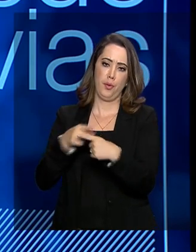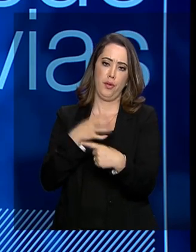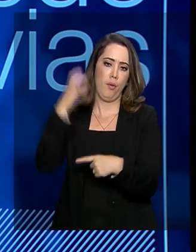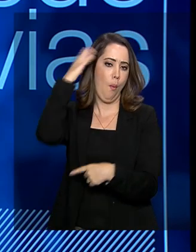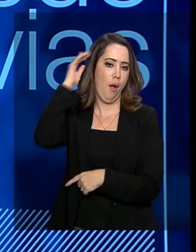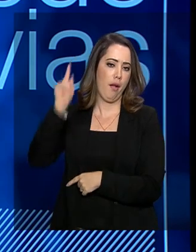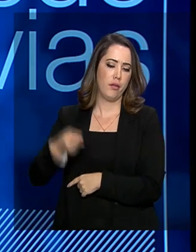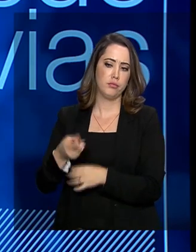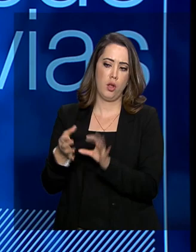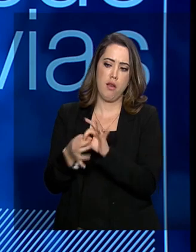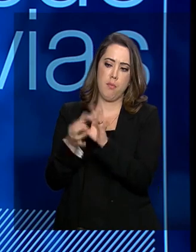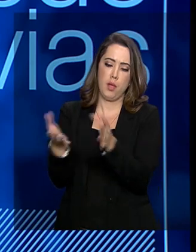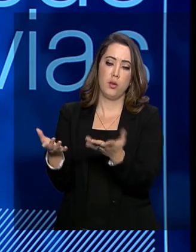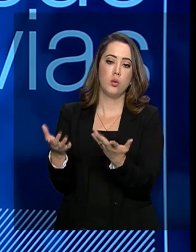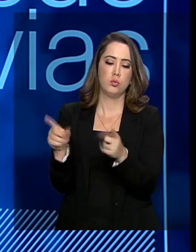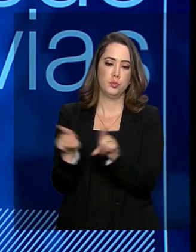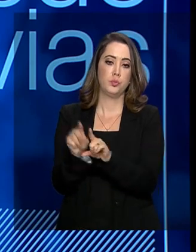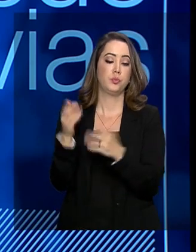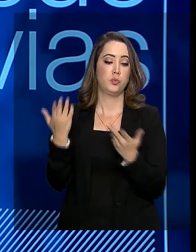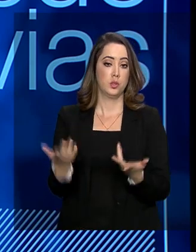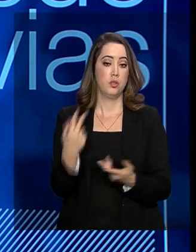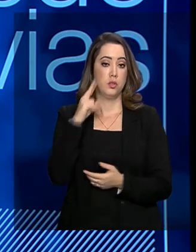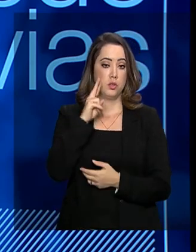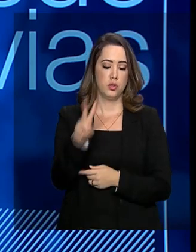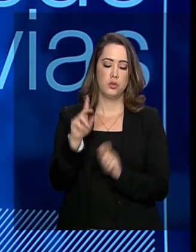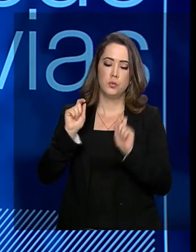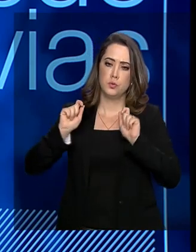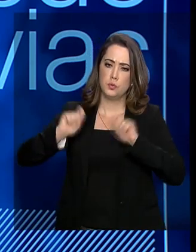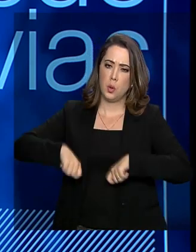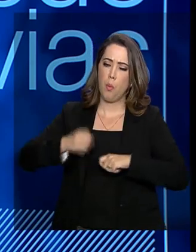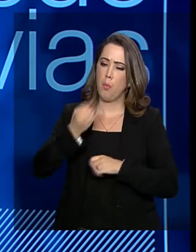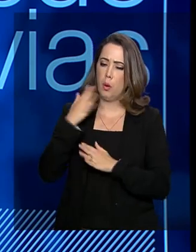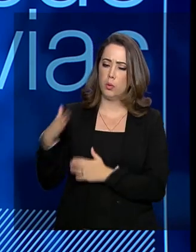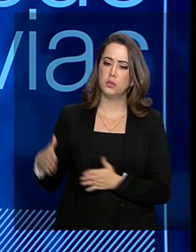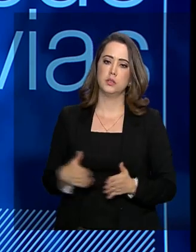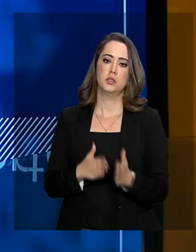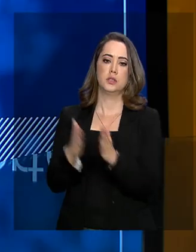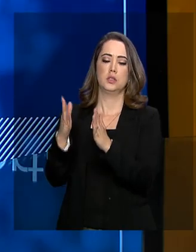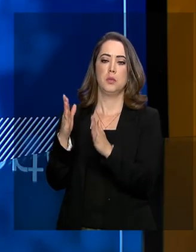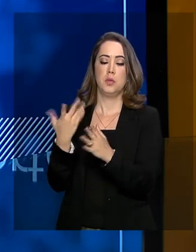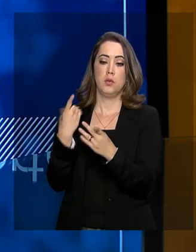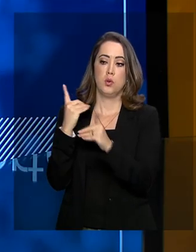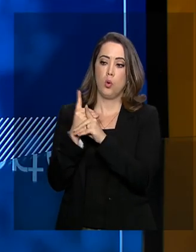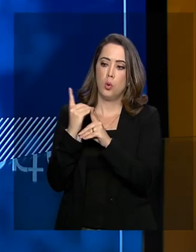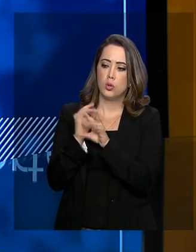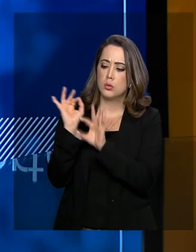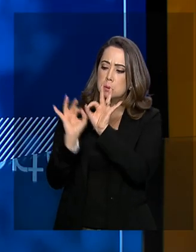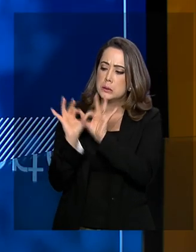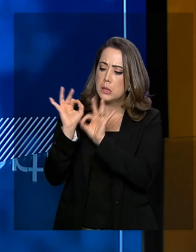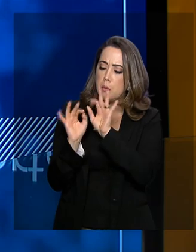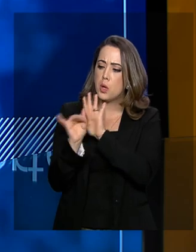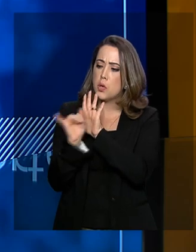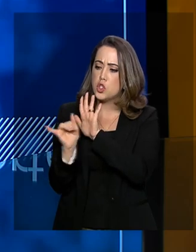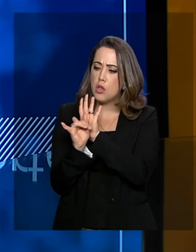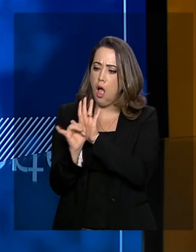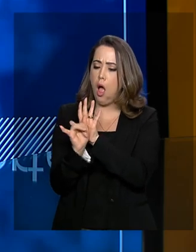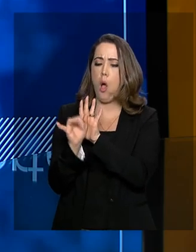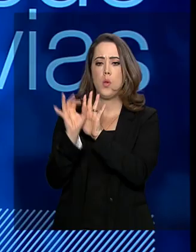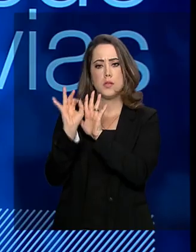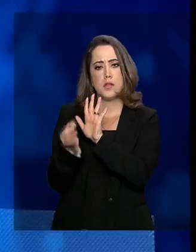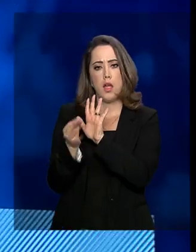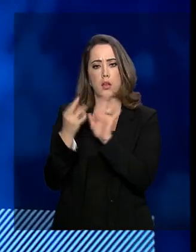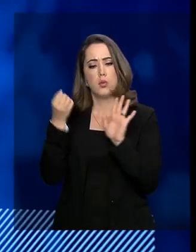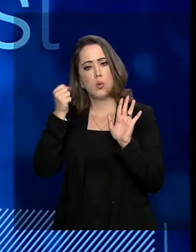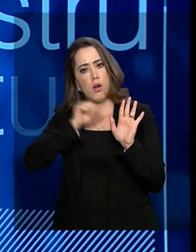tido a experiência nesse ano de ver que encontramos um bom caminho, encontramos uma modelagem de edital que traz realmente resultado